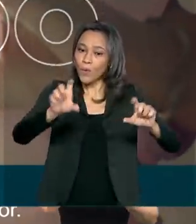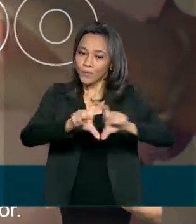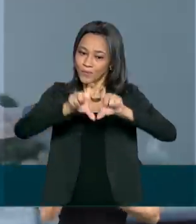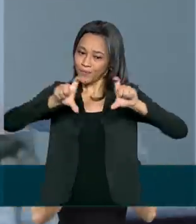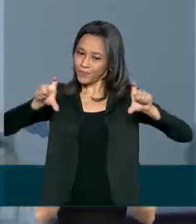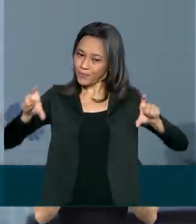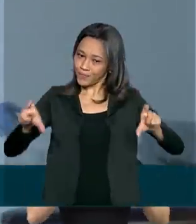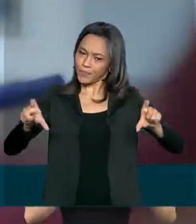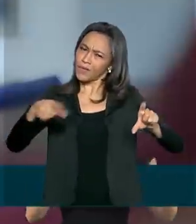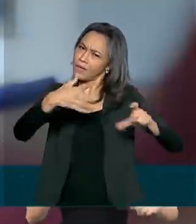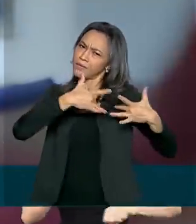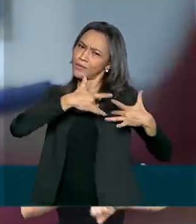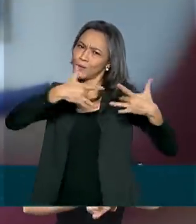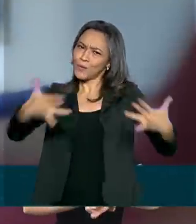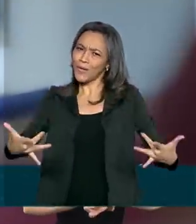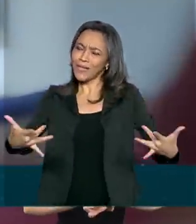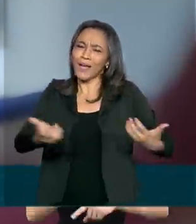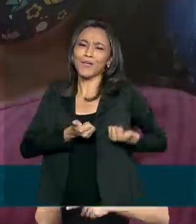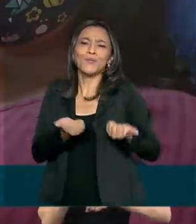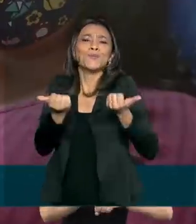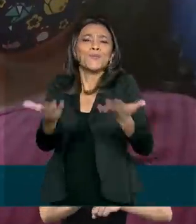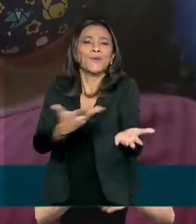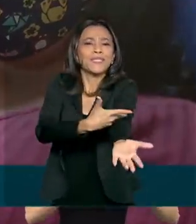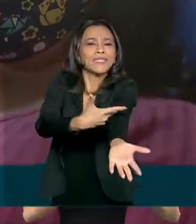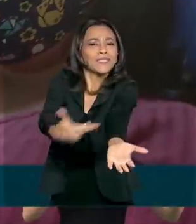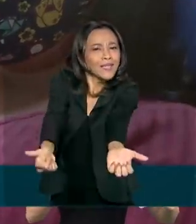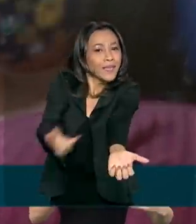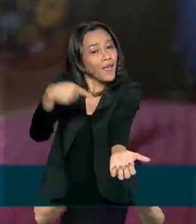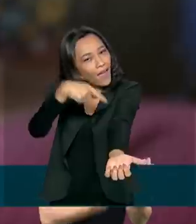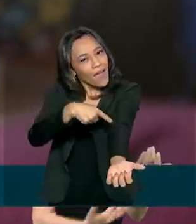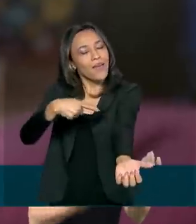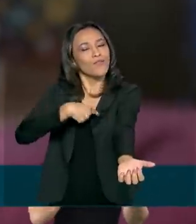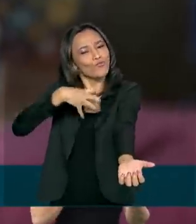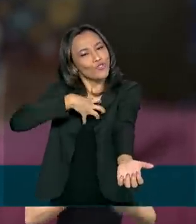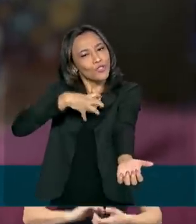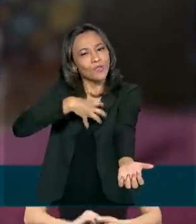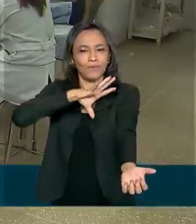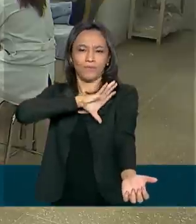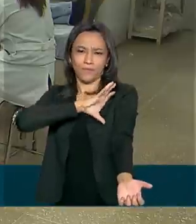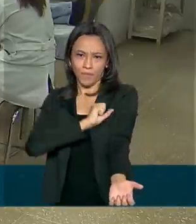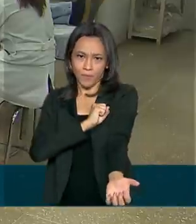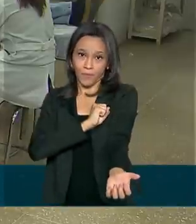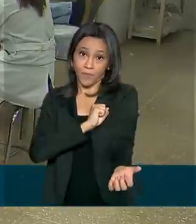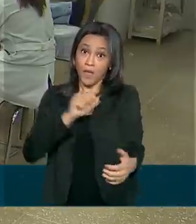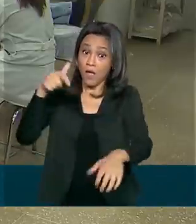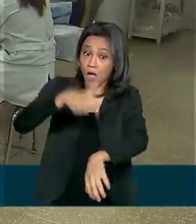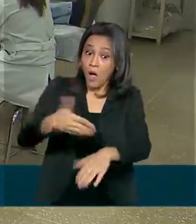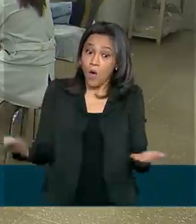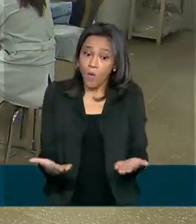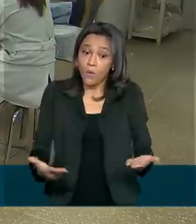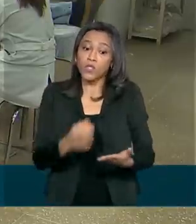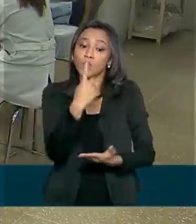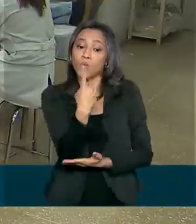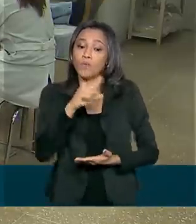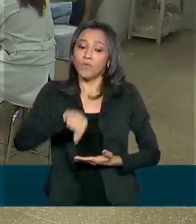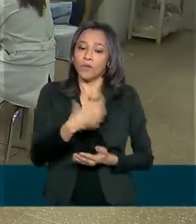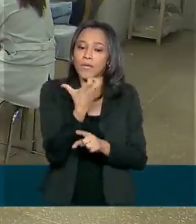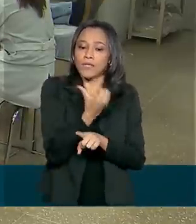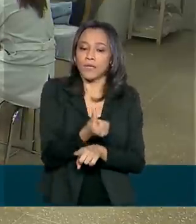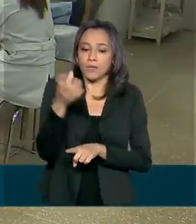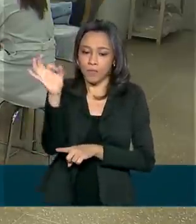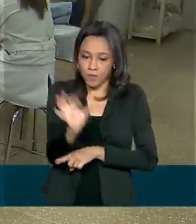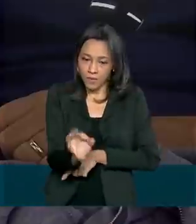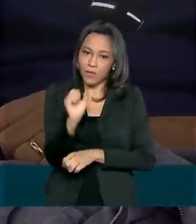é, seja solidário, doe sangue. Doar é um ato de amor. Atualmente, 1,6% da